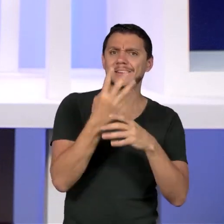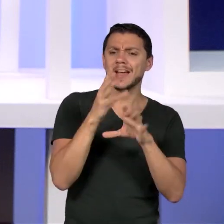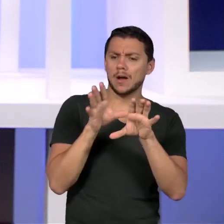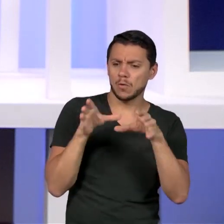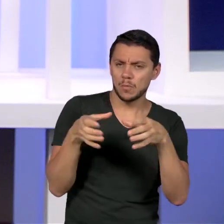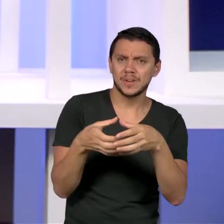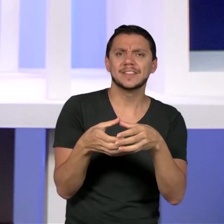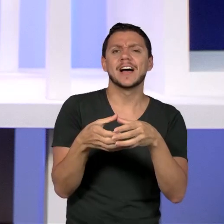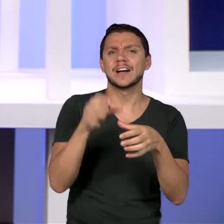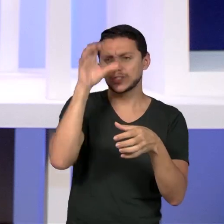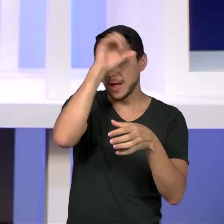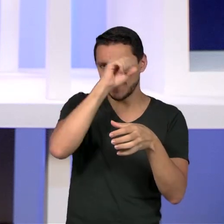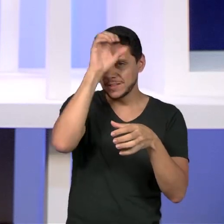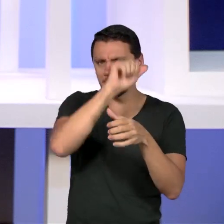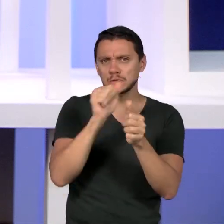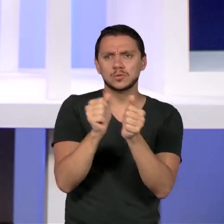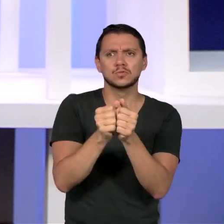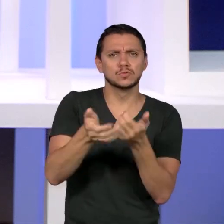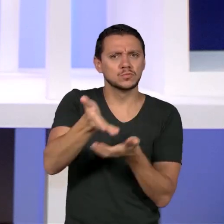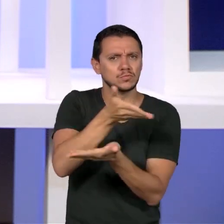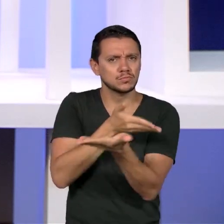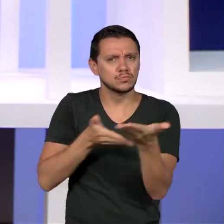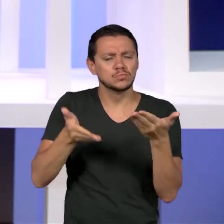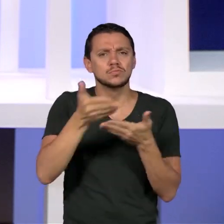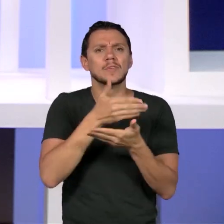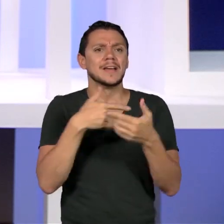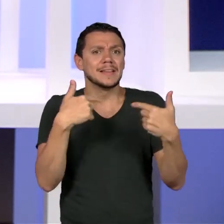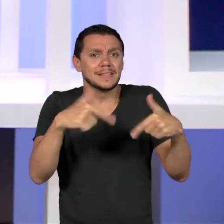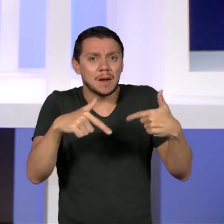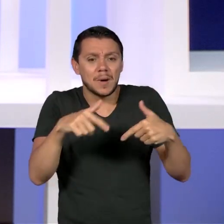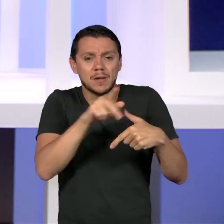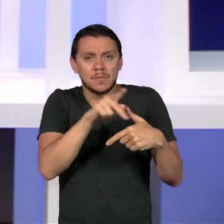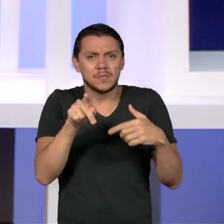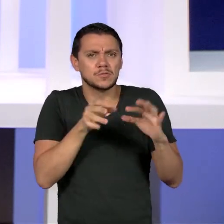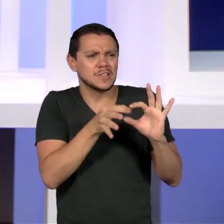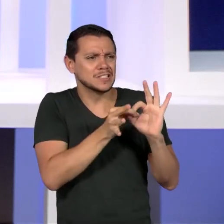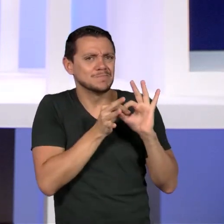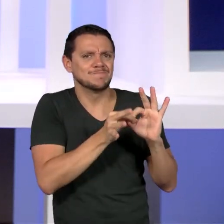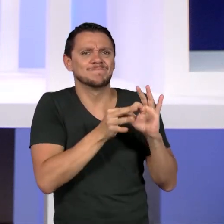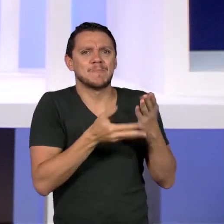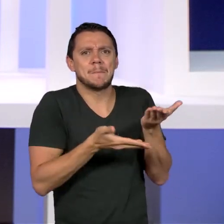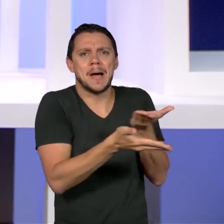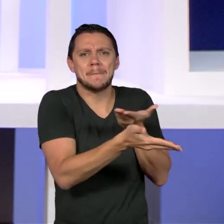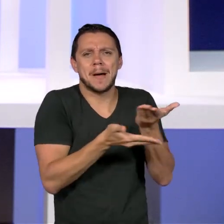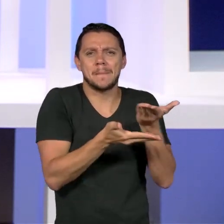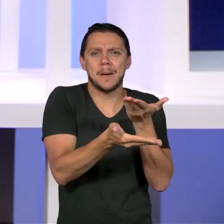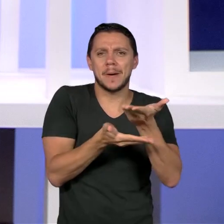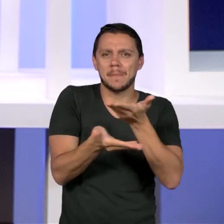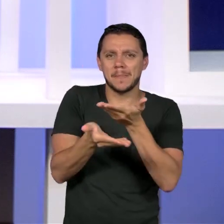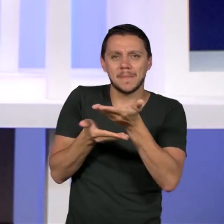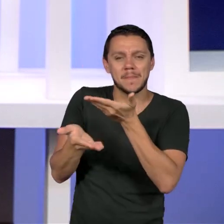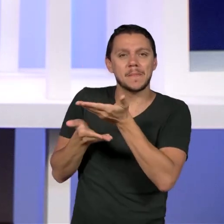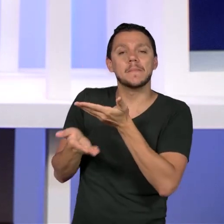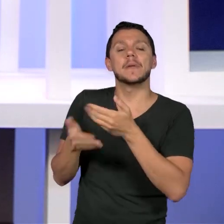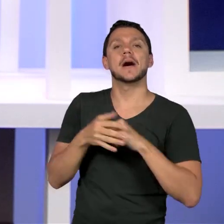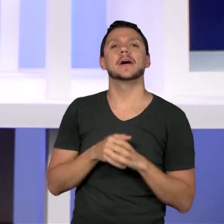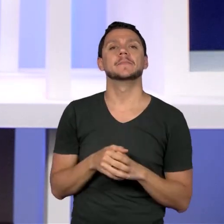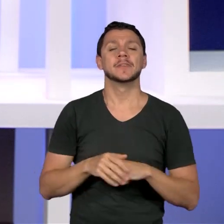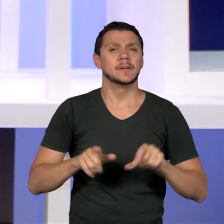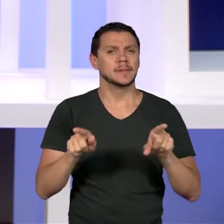aprendizagem, que pressupõe o trabalho coletivo, que pressupõe um tipo de